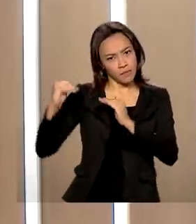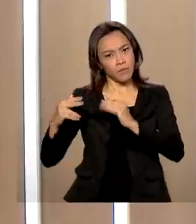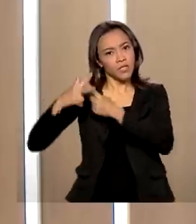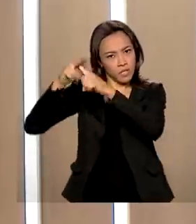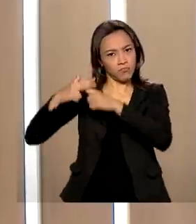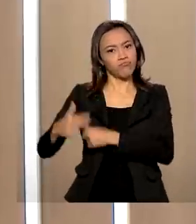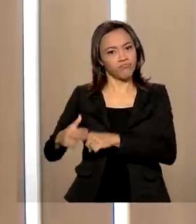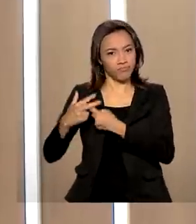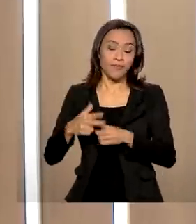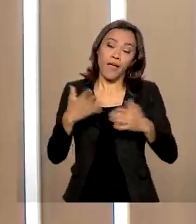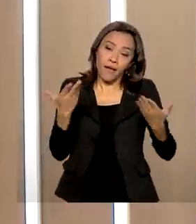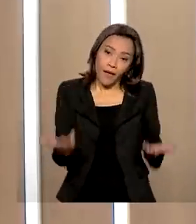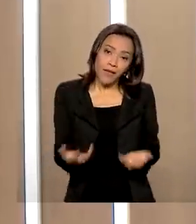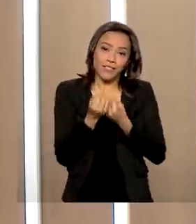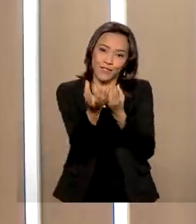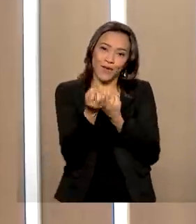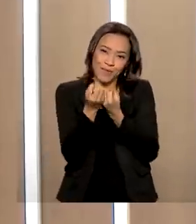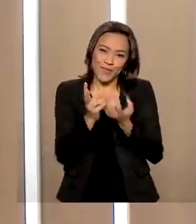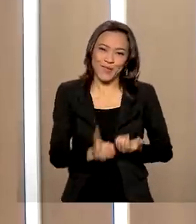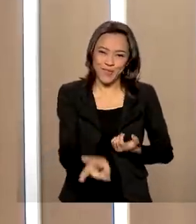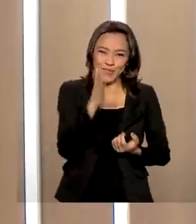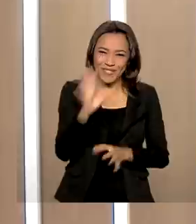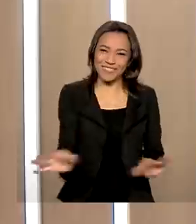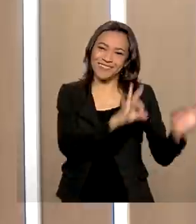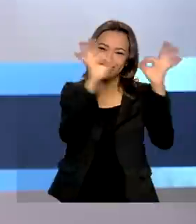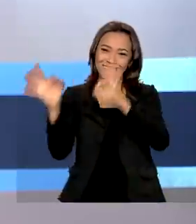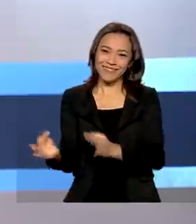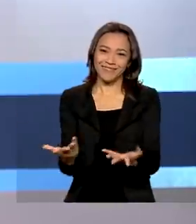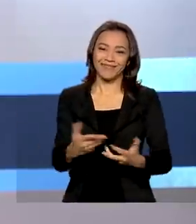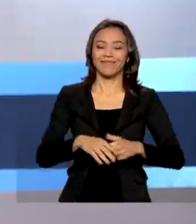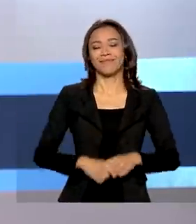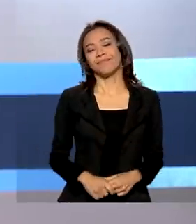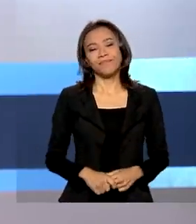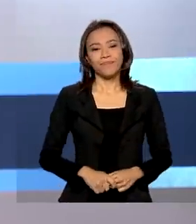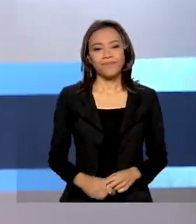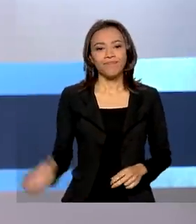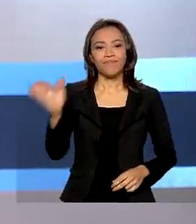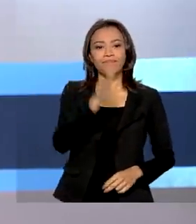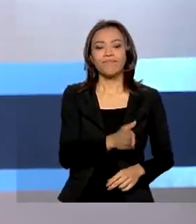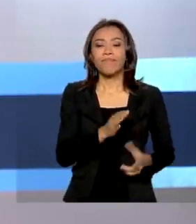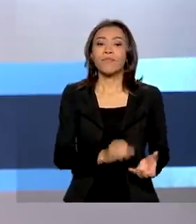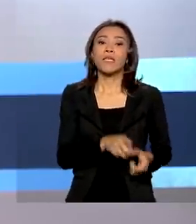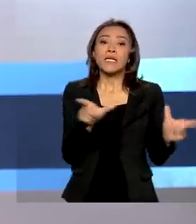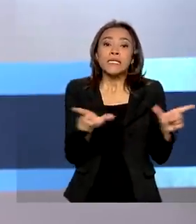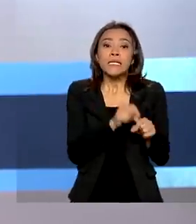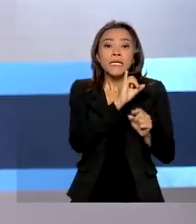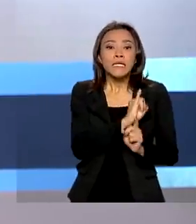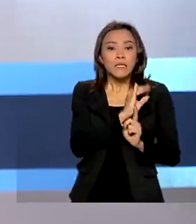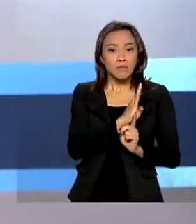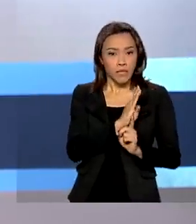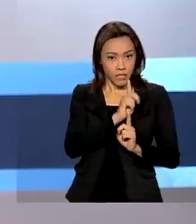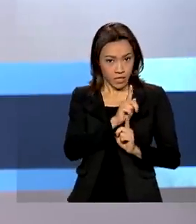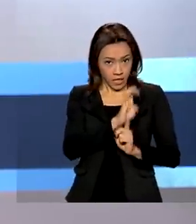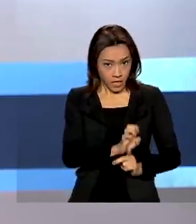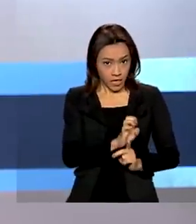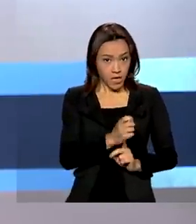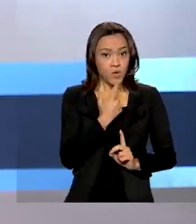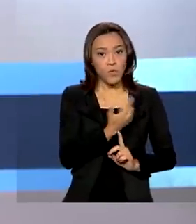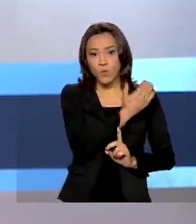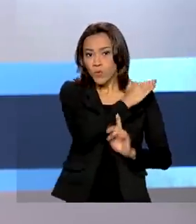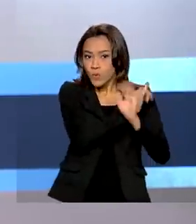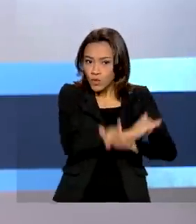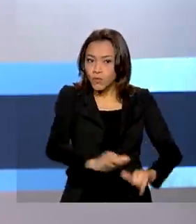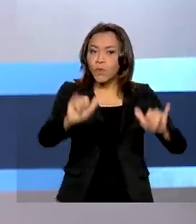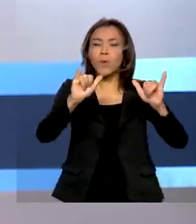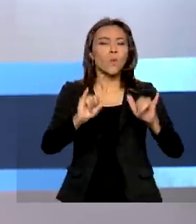informação que nós tínhamos para hoje. Continue conosco e tenham um ótimo dia. E o IBGE divulgou os últimos números da PNAD contínua, o